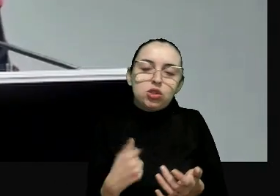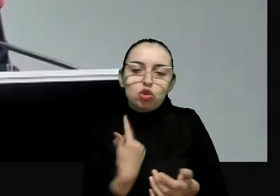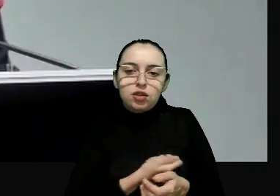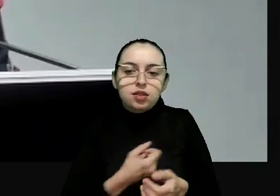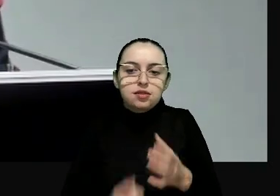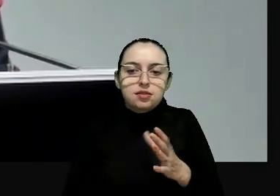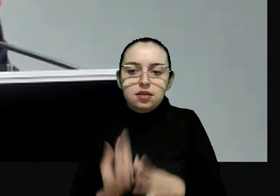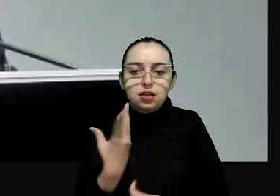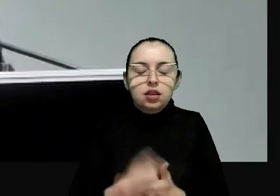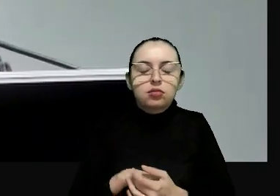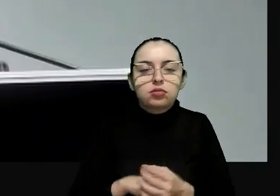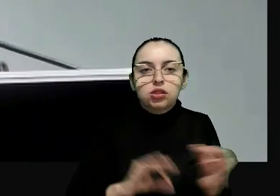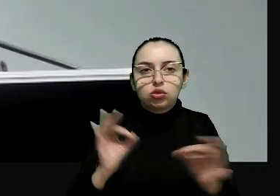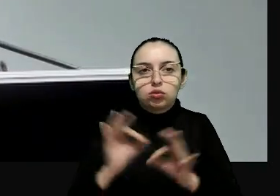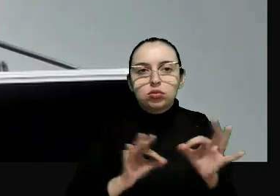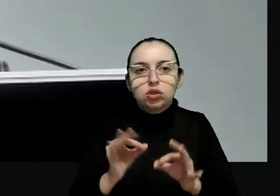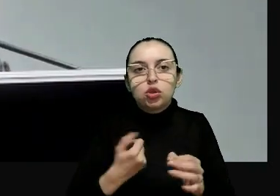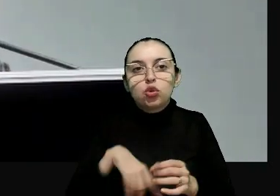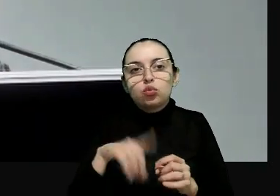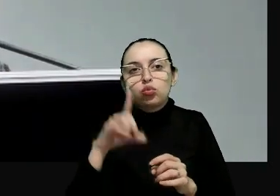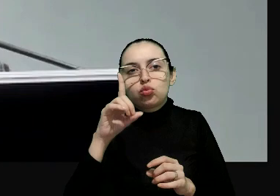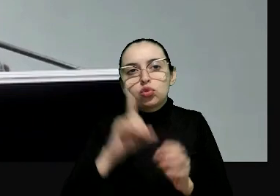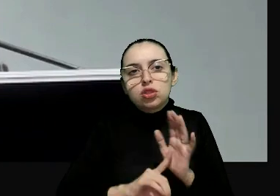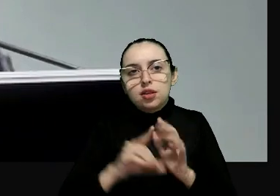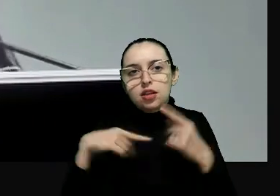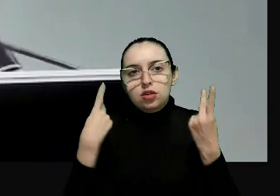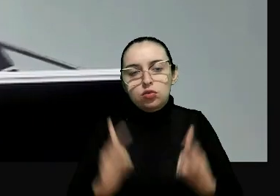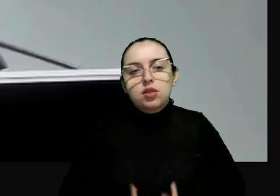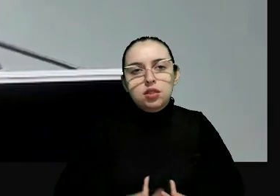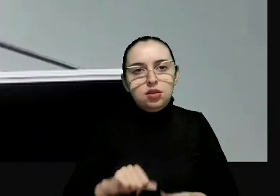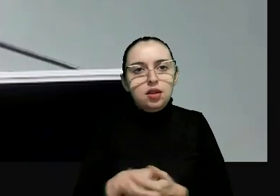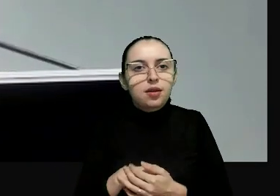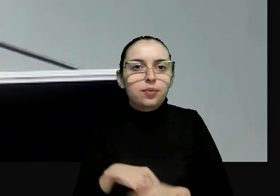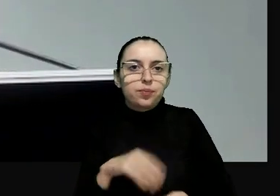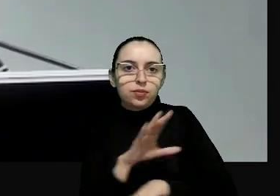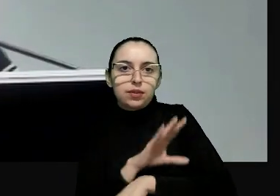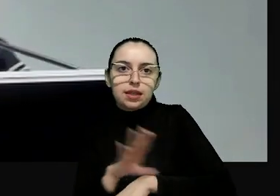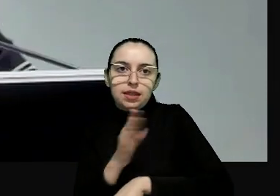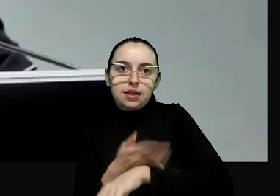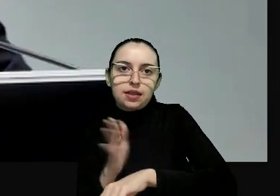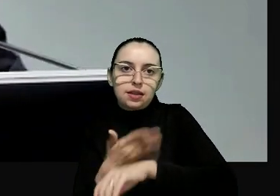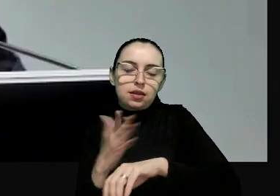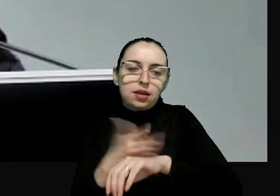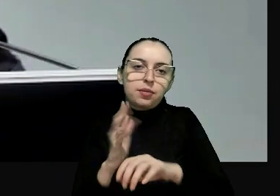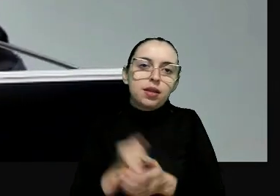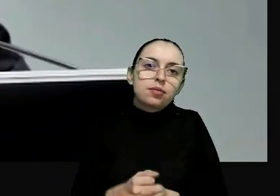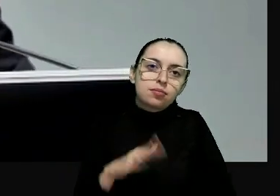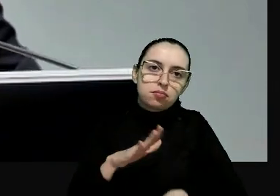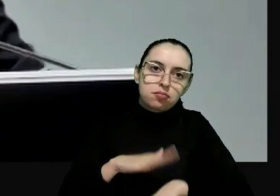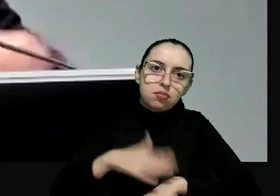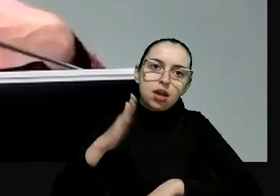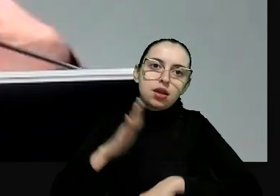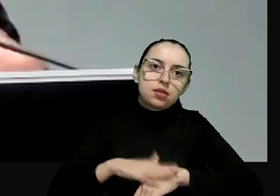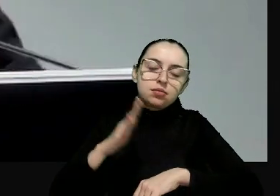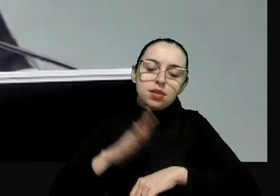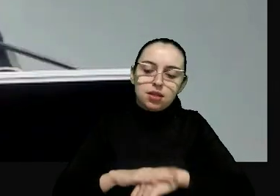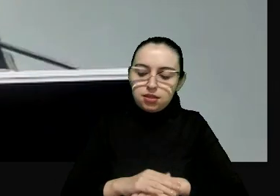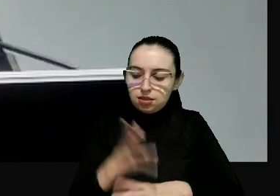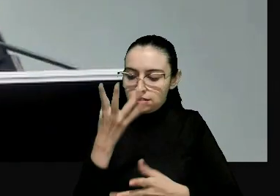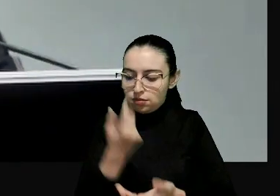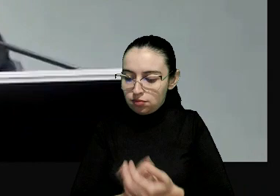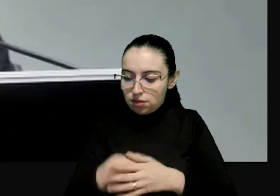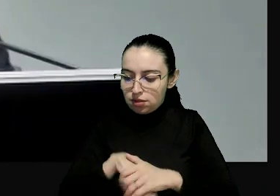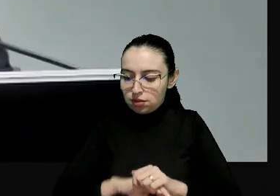realizamos no marco do controle de convencionalidade de direitos humanos, as capacitações e, cada vez mais, a